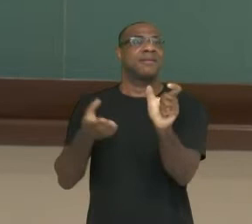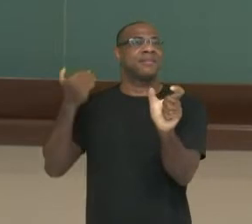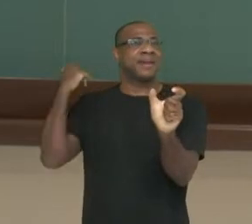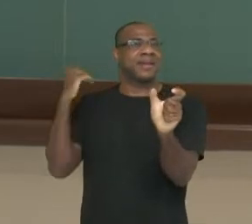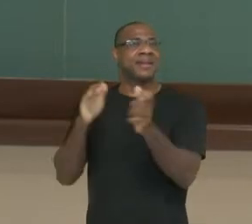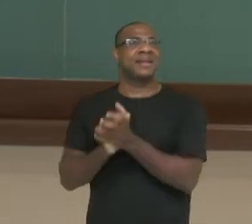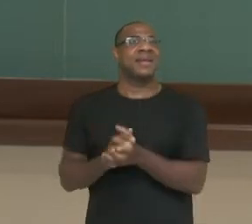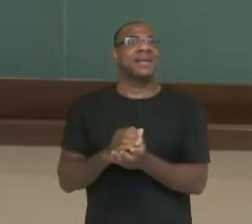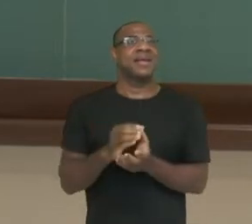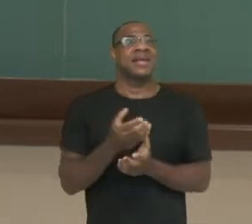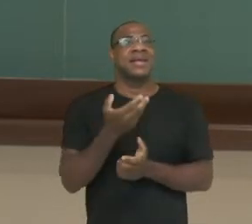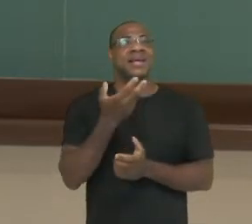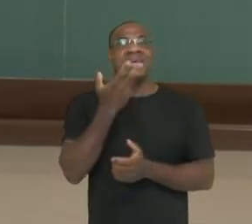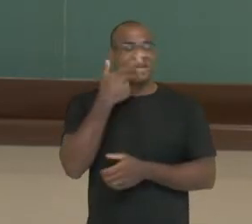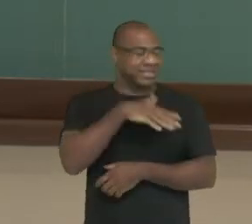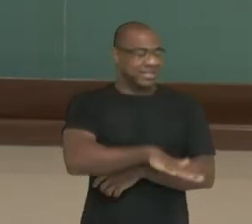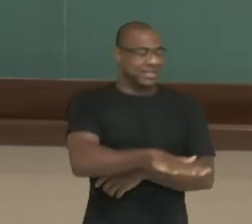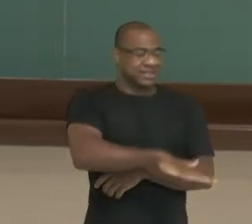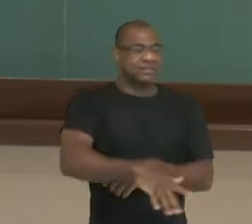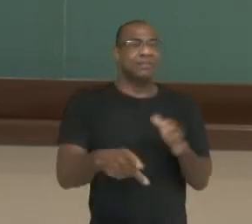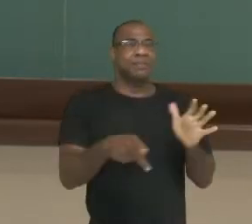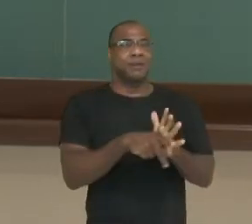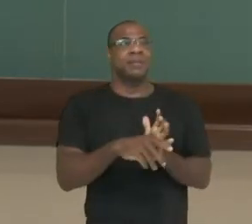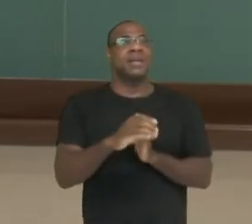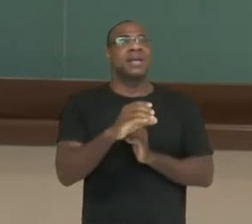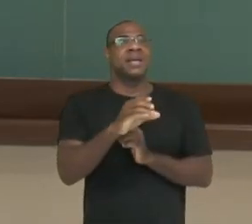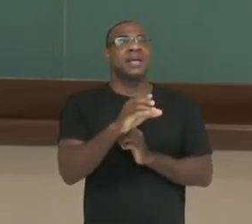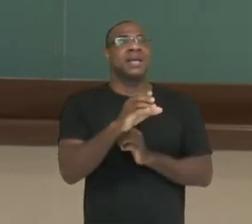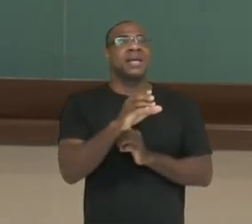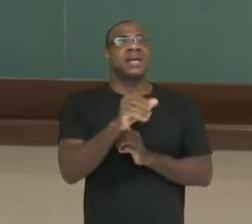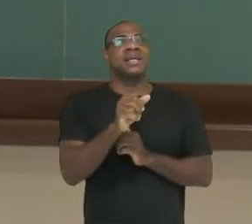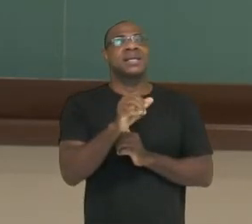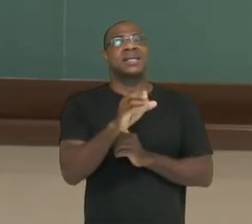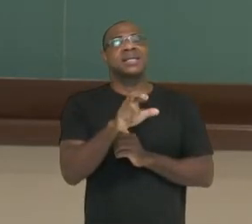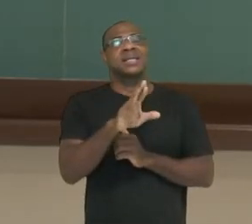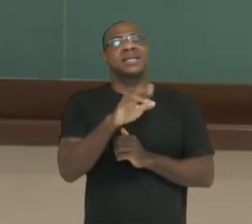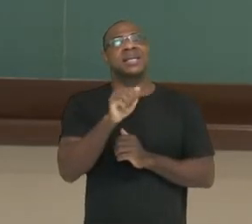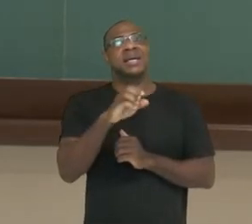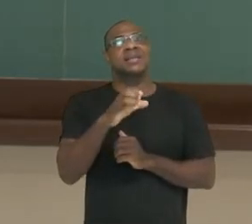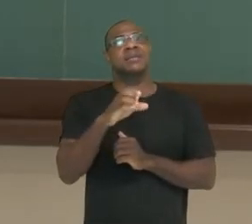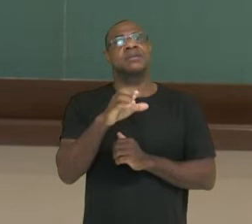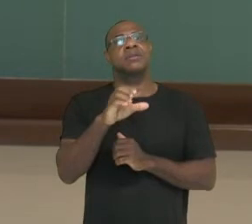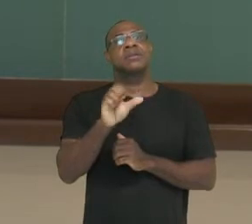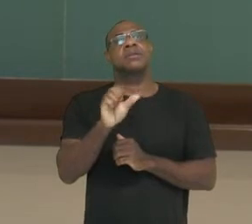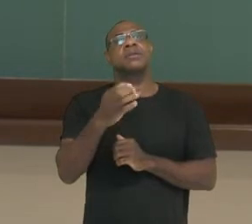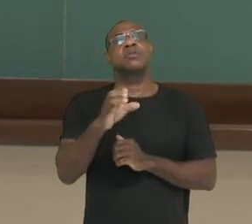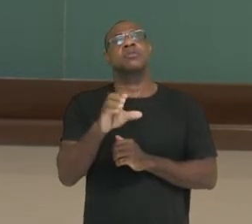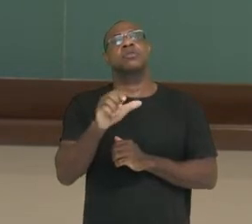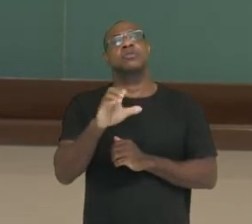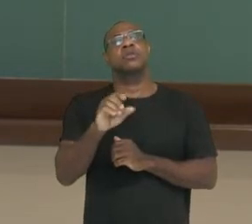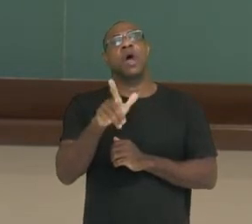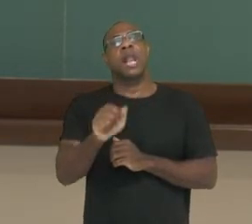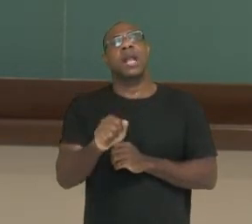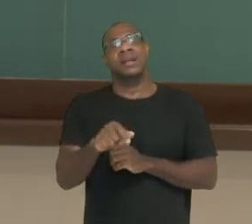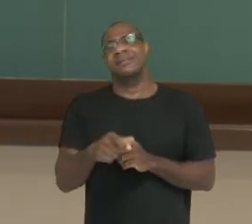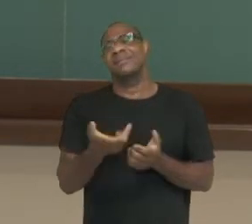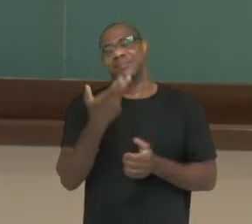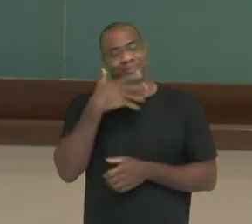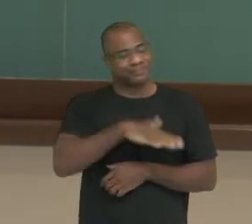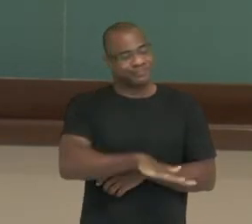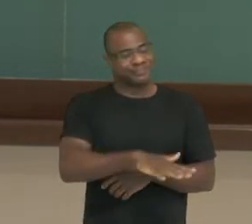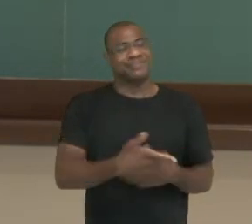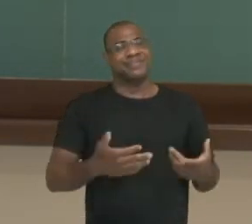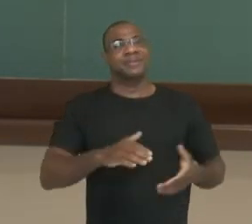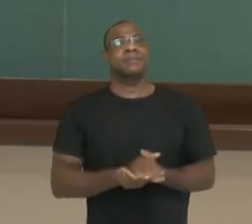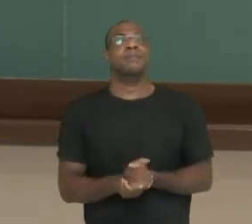criançolas no lugar de criança, tá? Então, você já observa a linguagem da época. Em relação aos tipos de narrador,